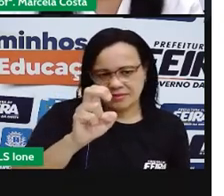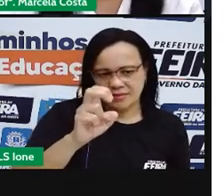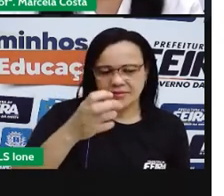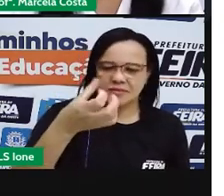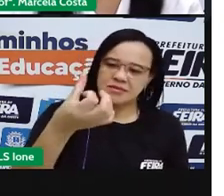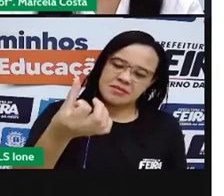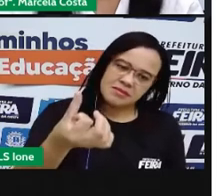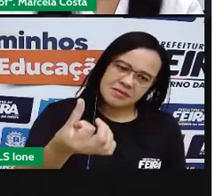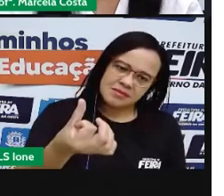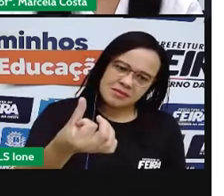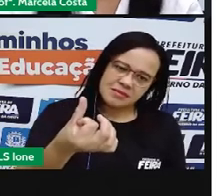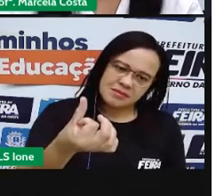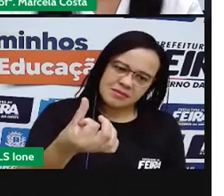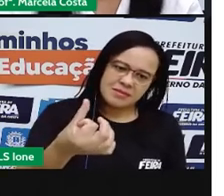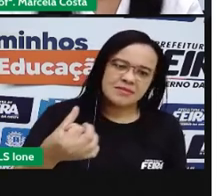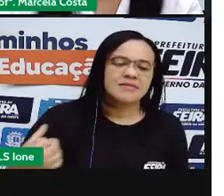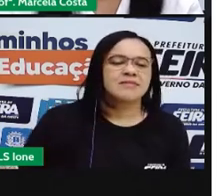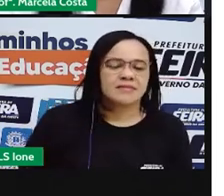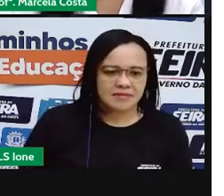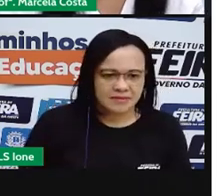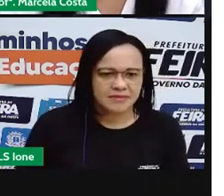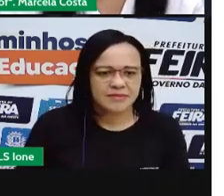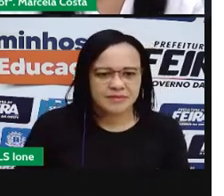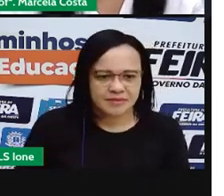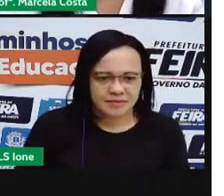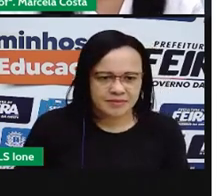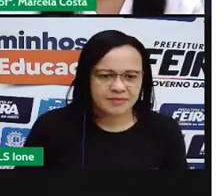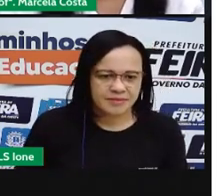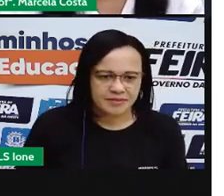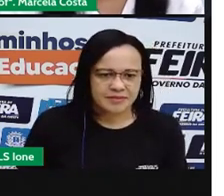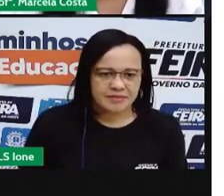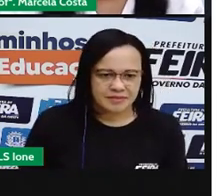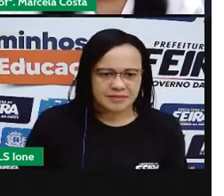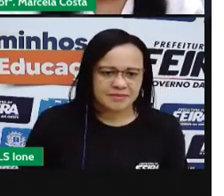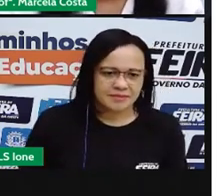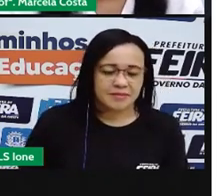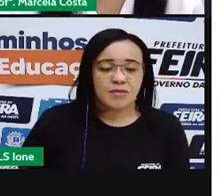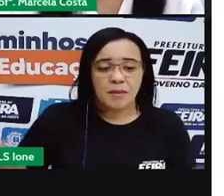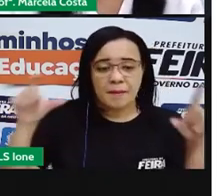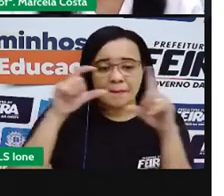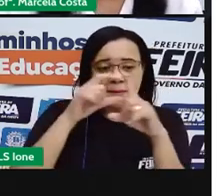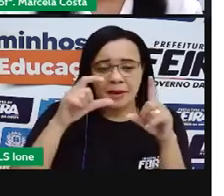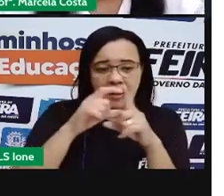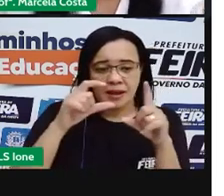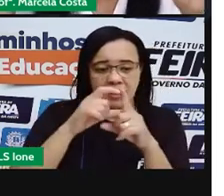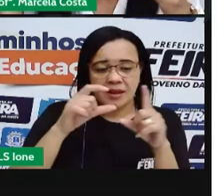cinco, seis. É uma palavra que tem